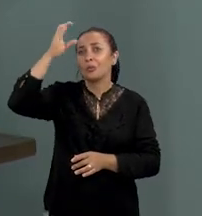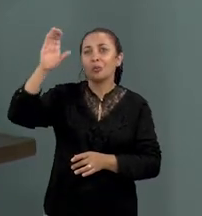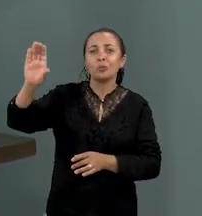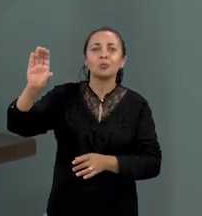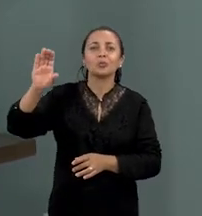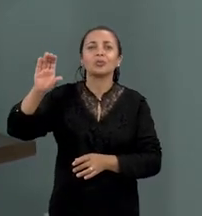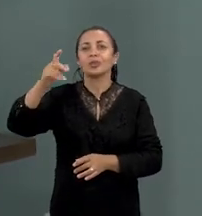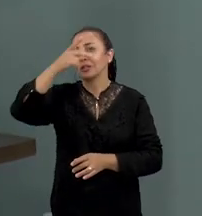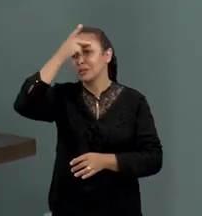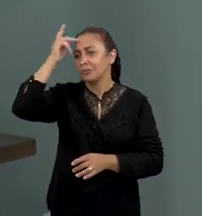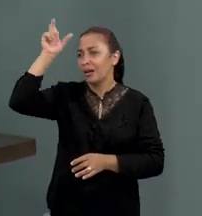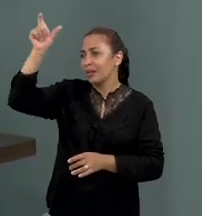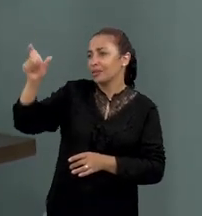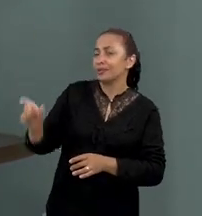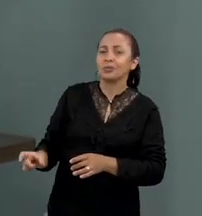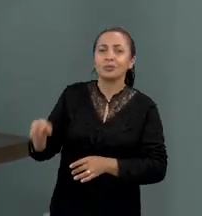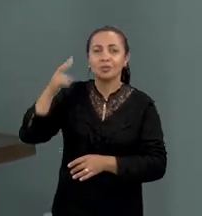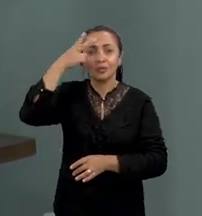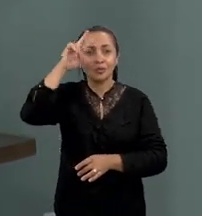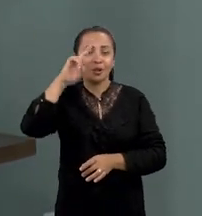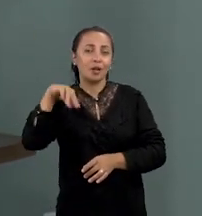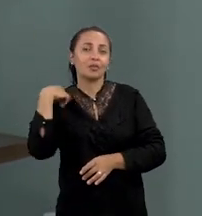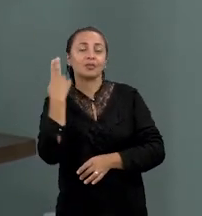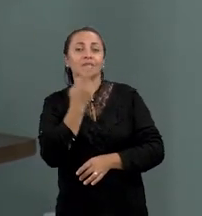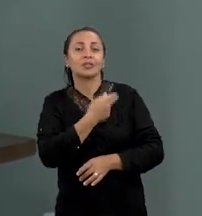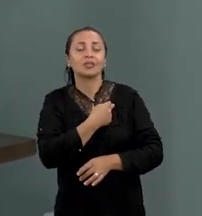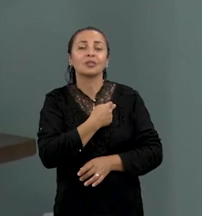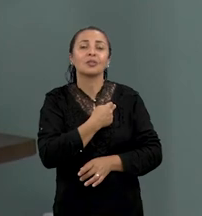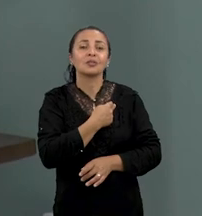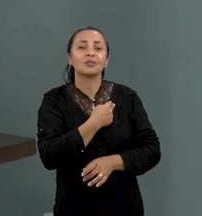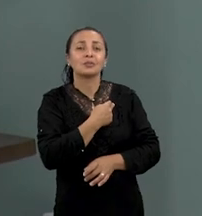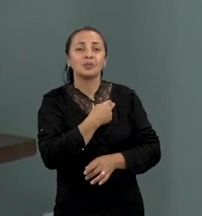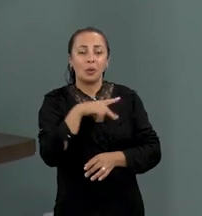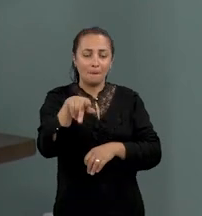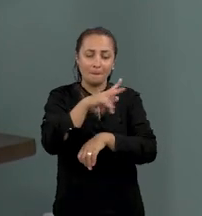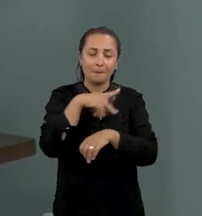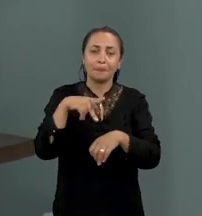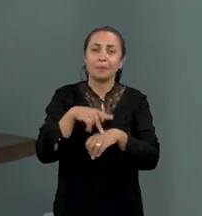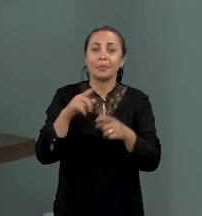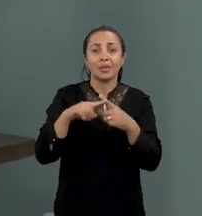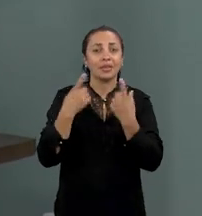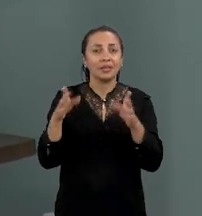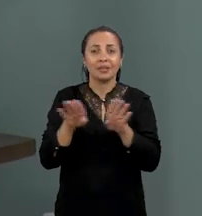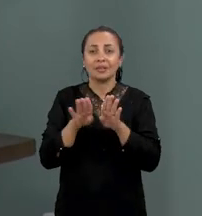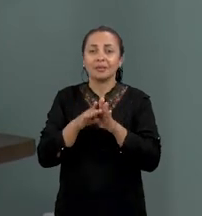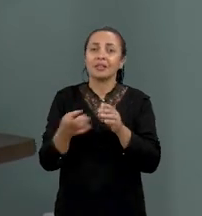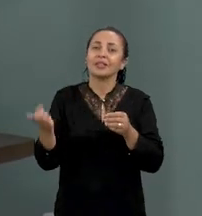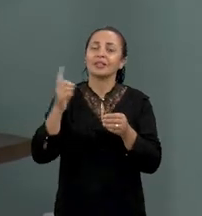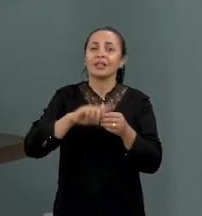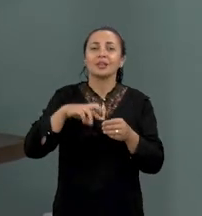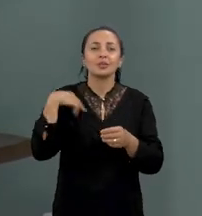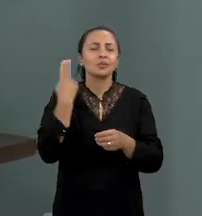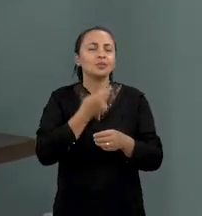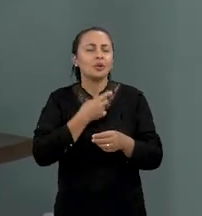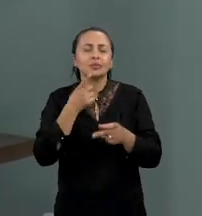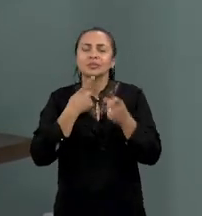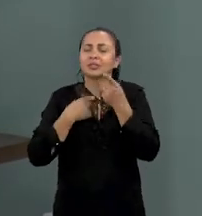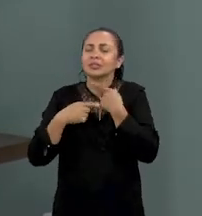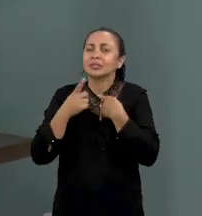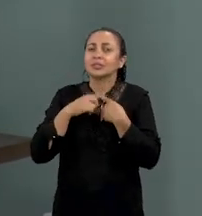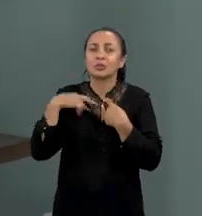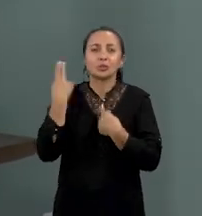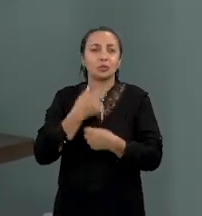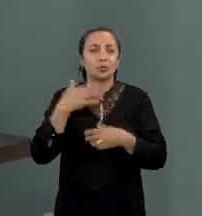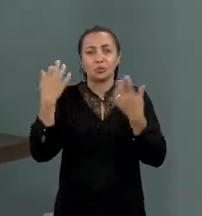cultura, de personagens históricos do nosso país, mas traz também os nossos anseios,